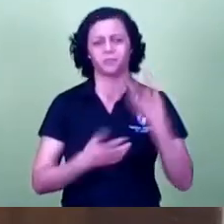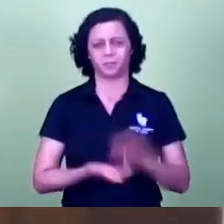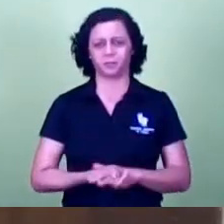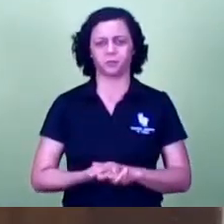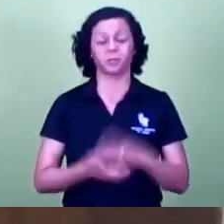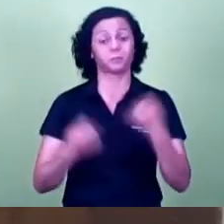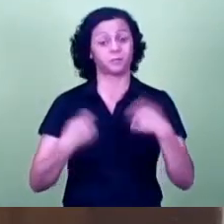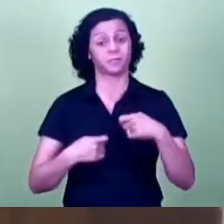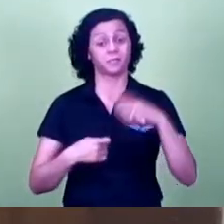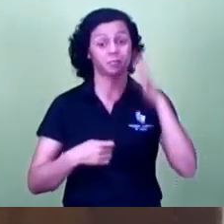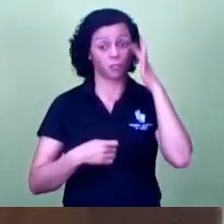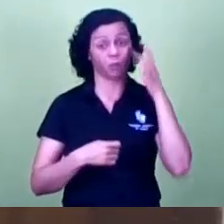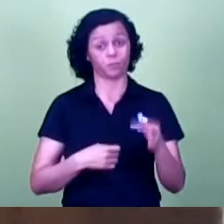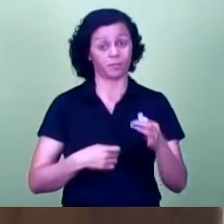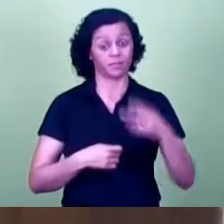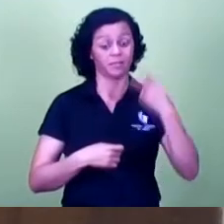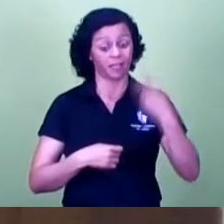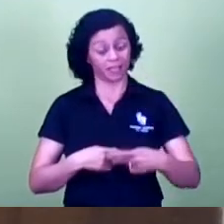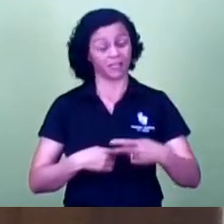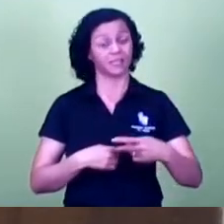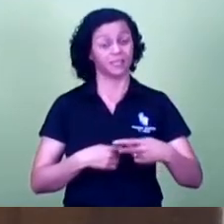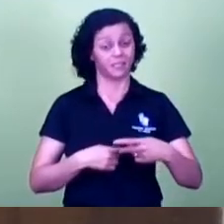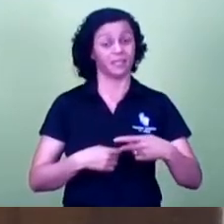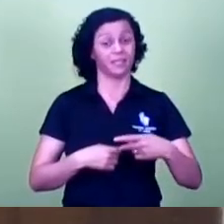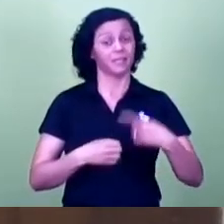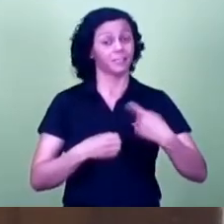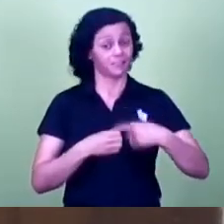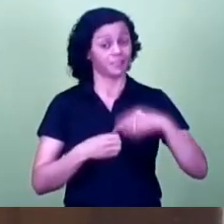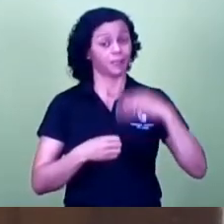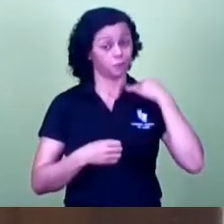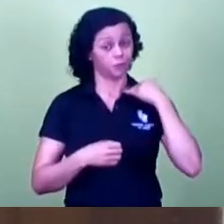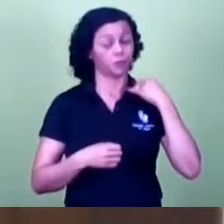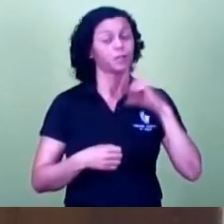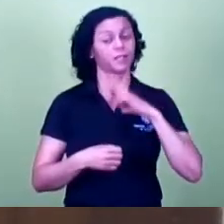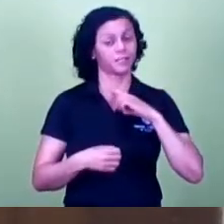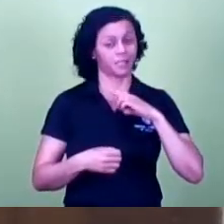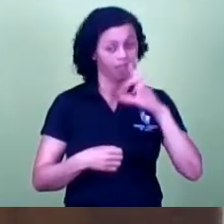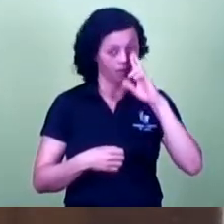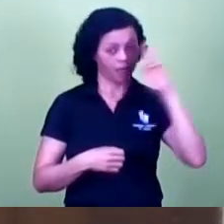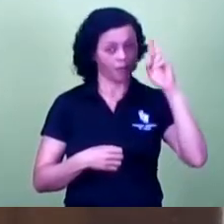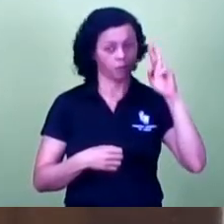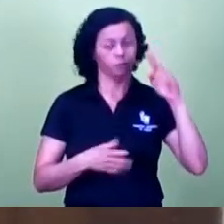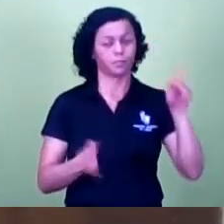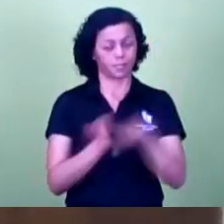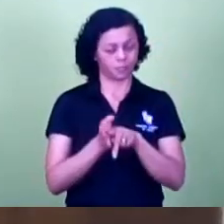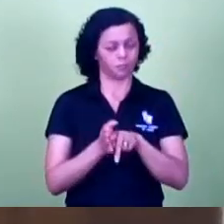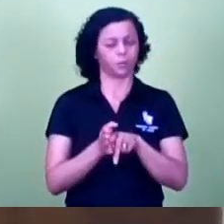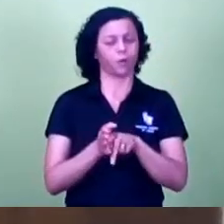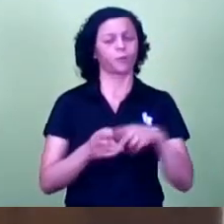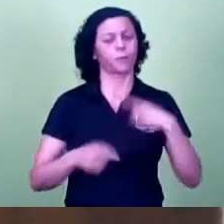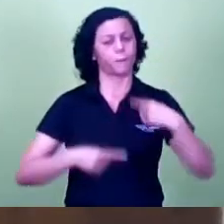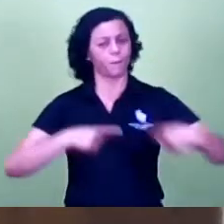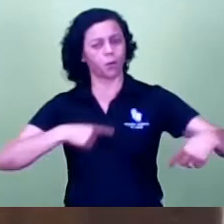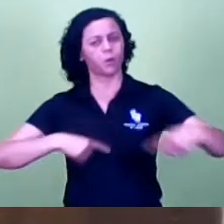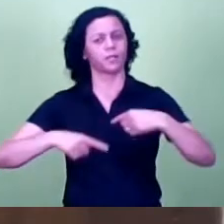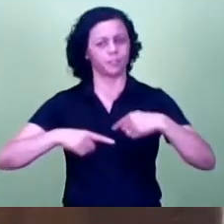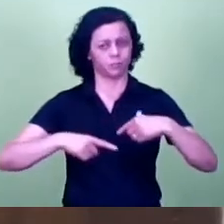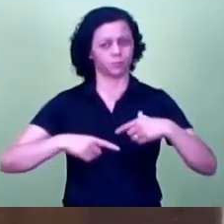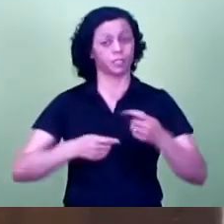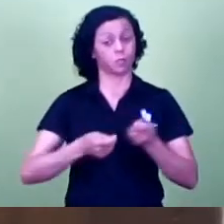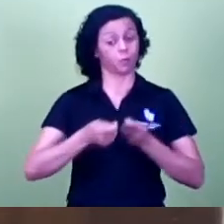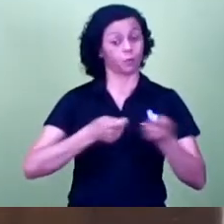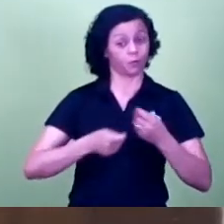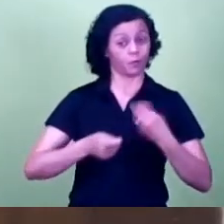cidade tem autoridade política e são as autoridades políticas que controlam a participação dele nesse município